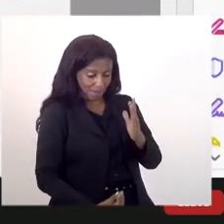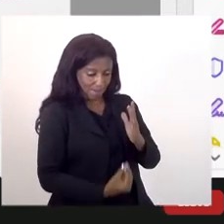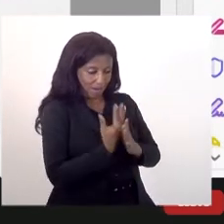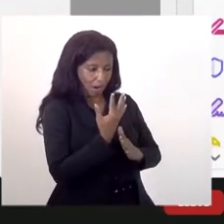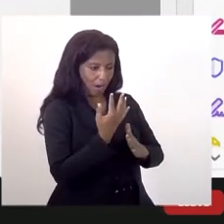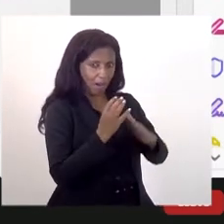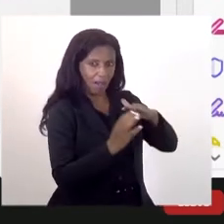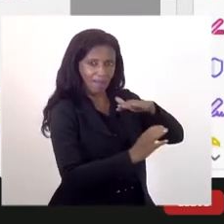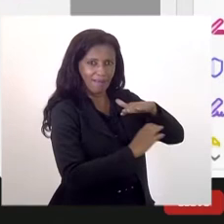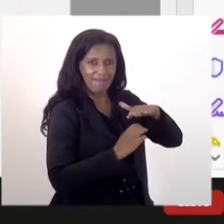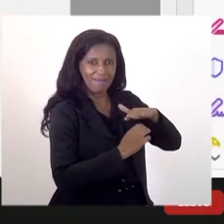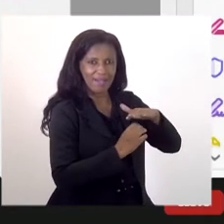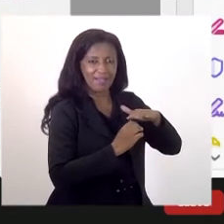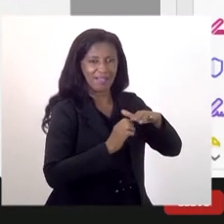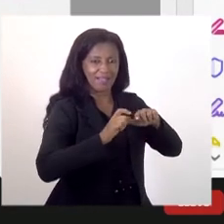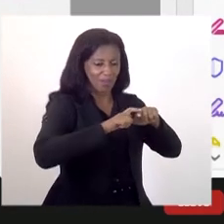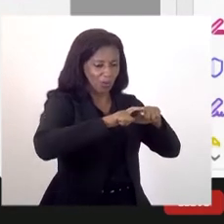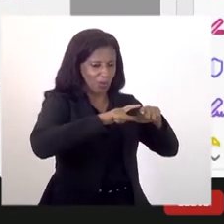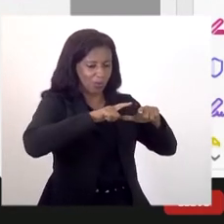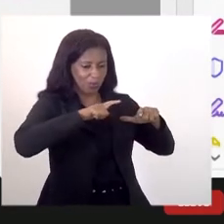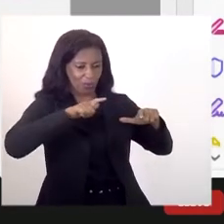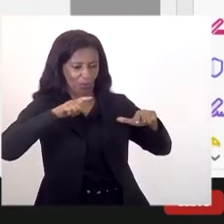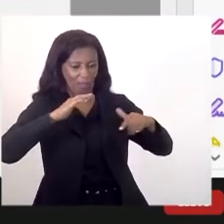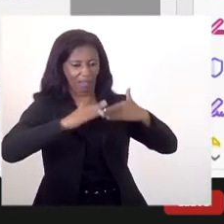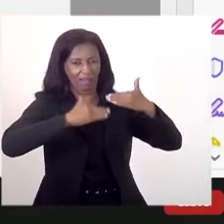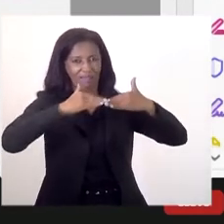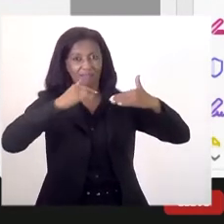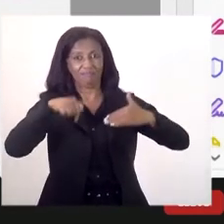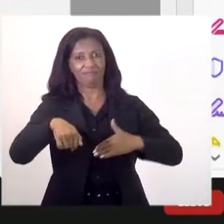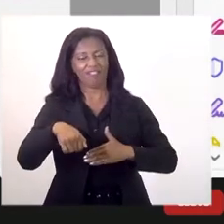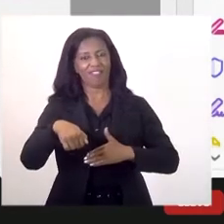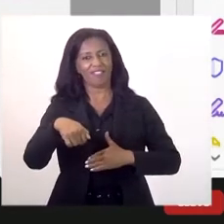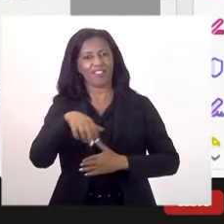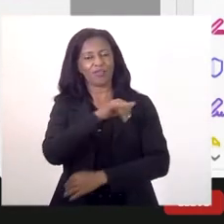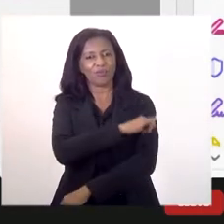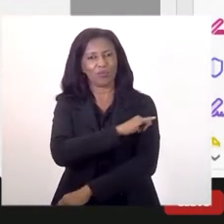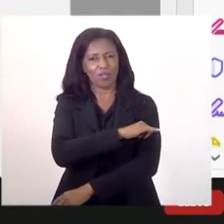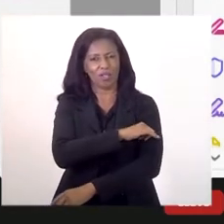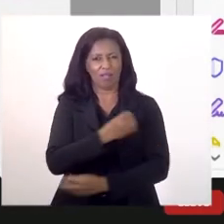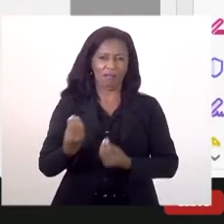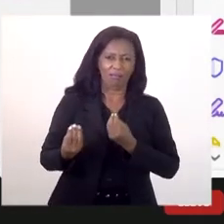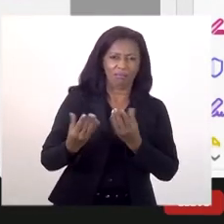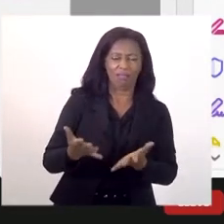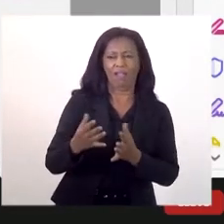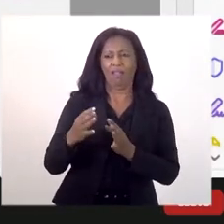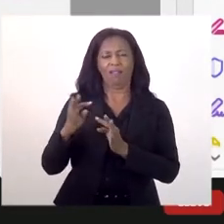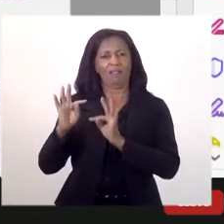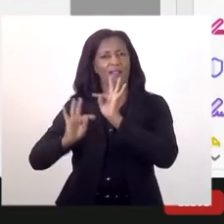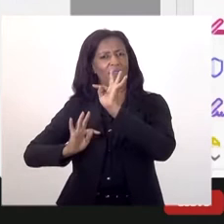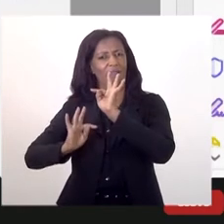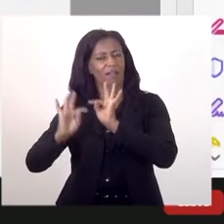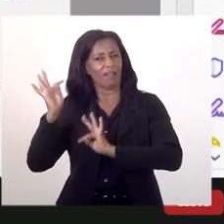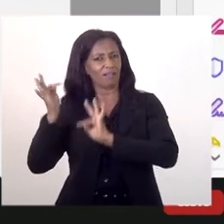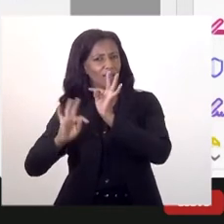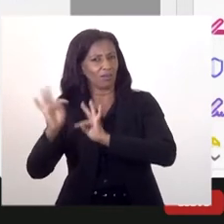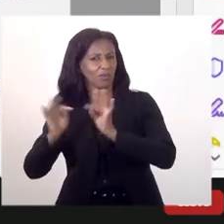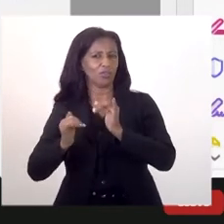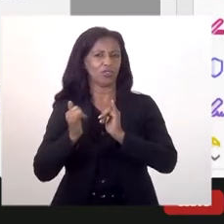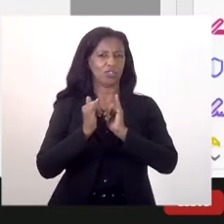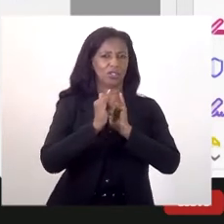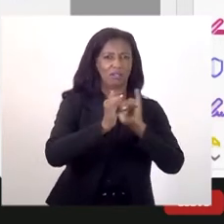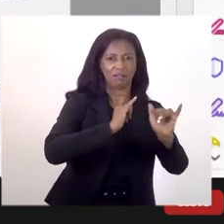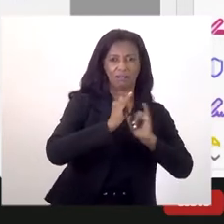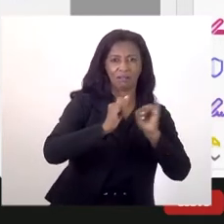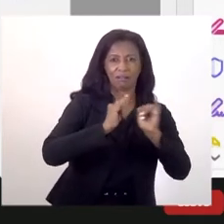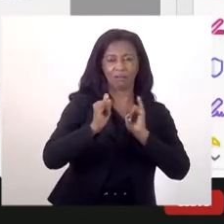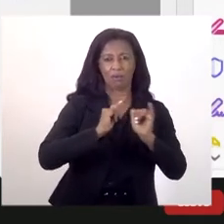no Rio de Janeiro. E aí, gerenciar ofertas de tecnologia, de banda larga, data center, com impostos